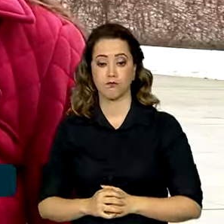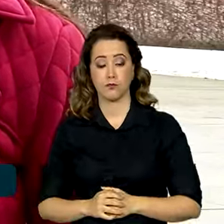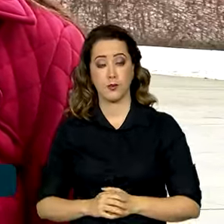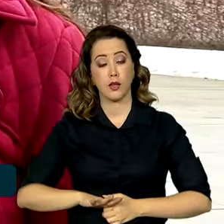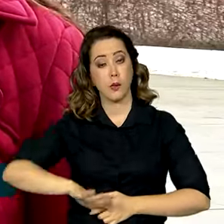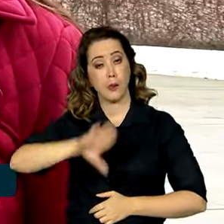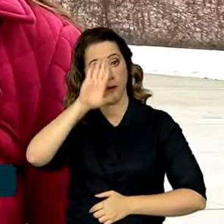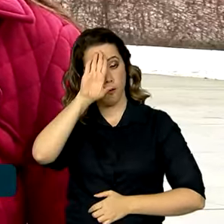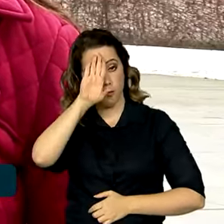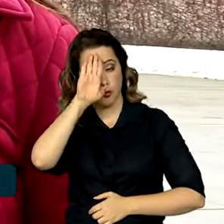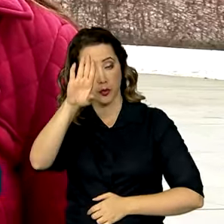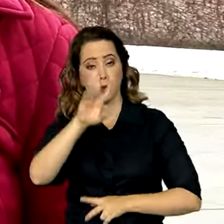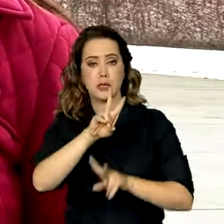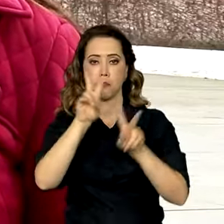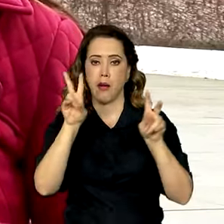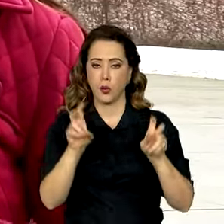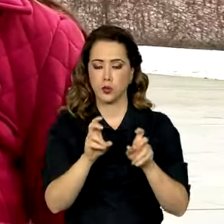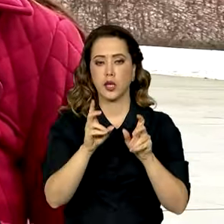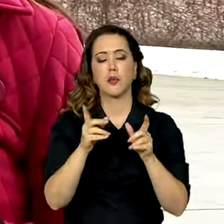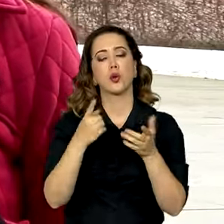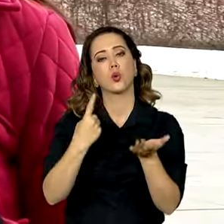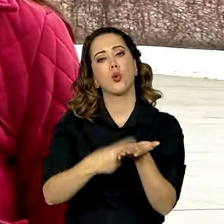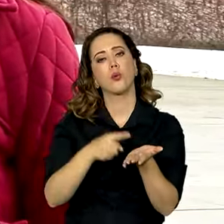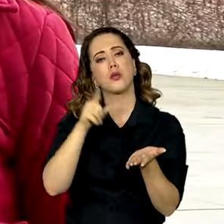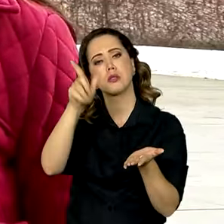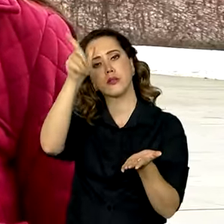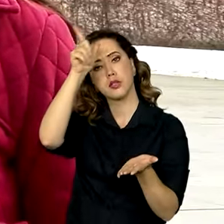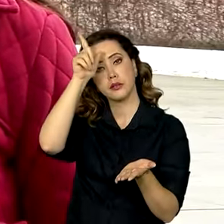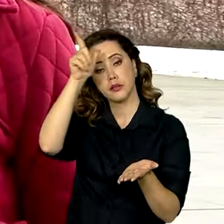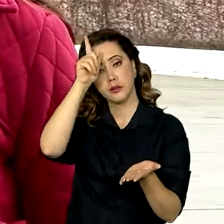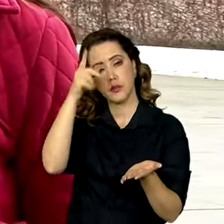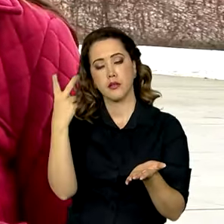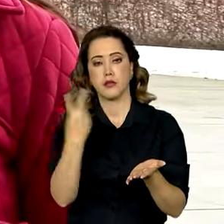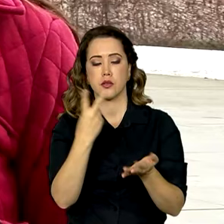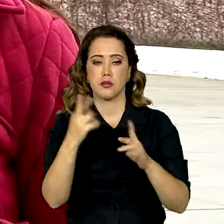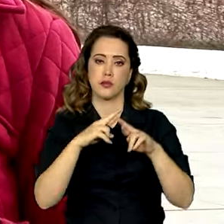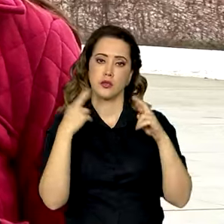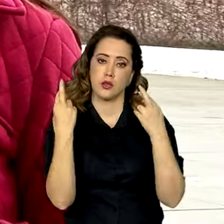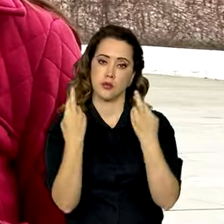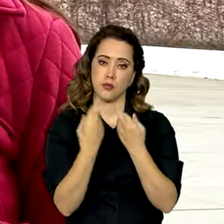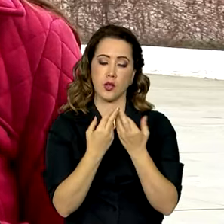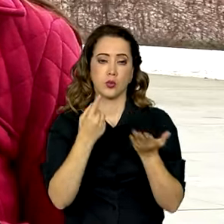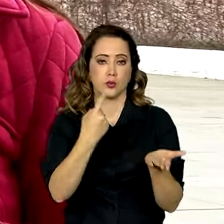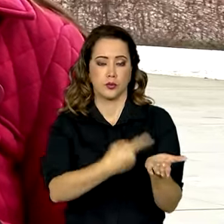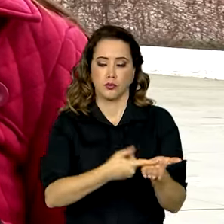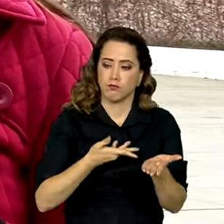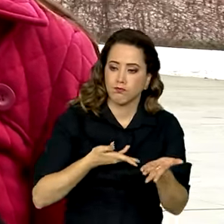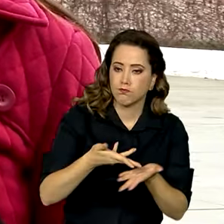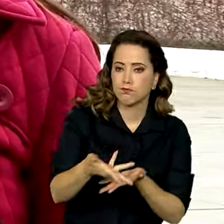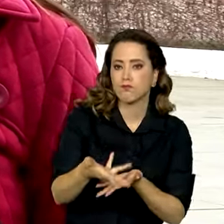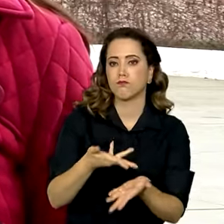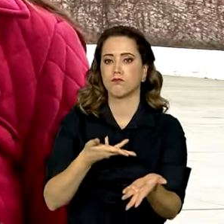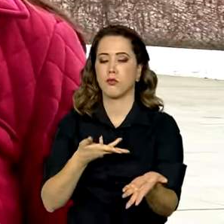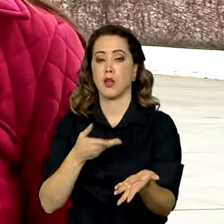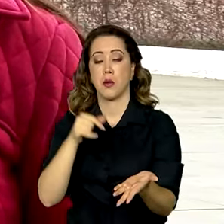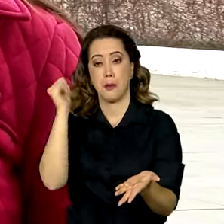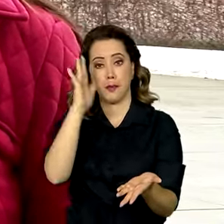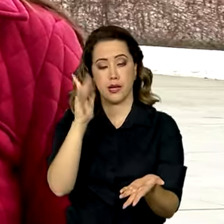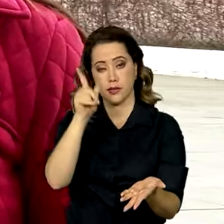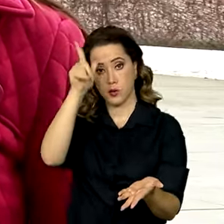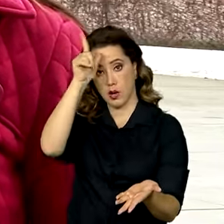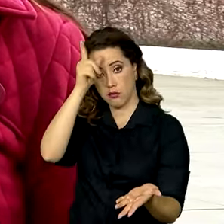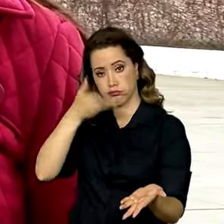destaque da agenda de Lula em Berlim foi a segunda reunião de consultas intergovernamentais de alto nível Brasil